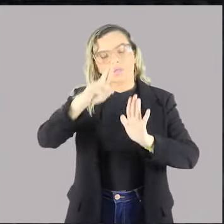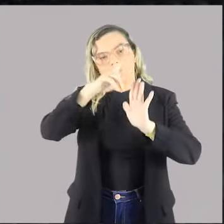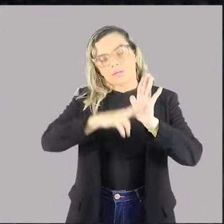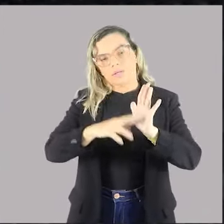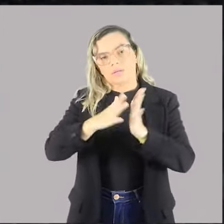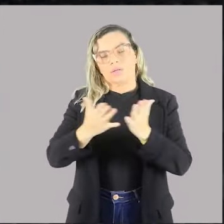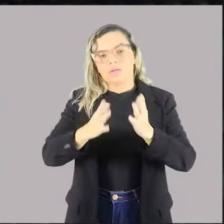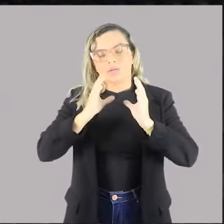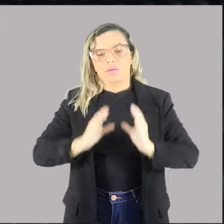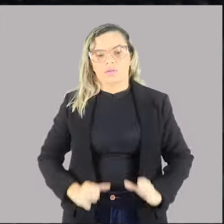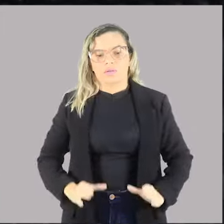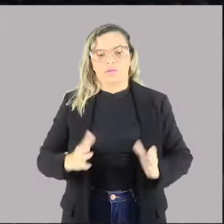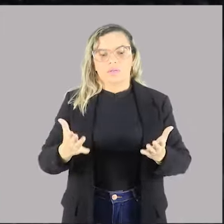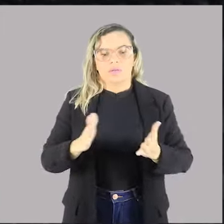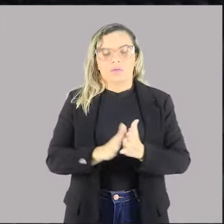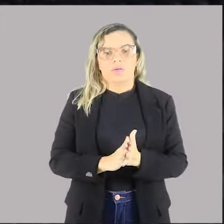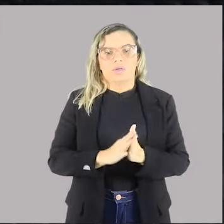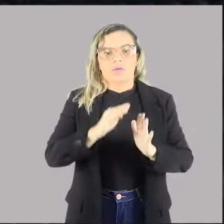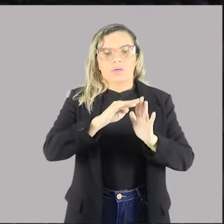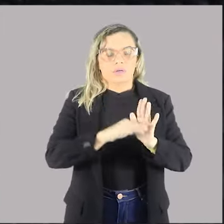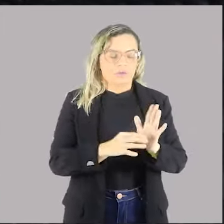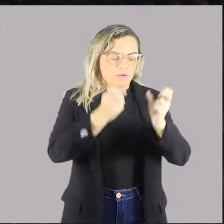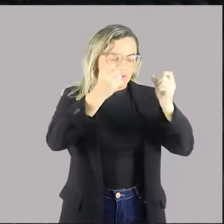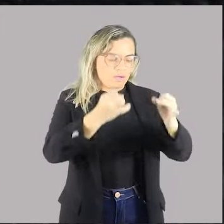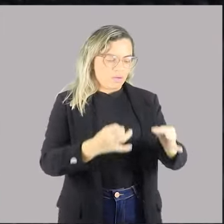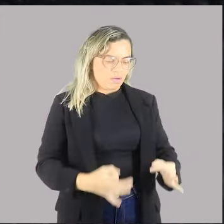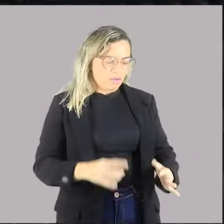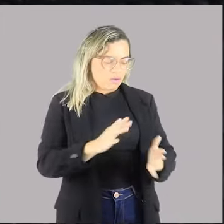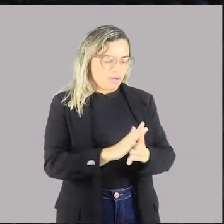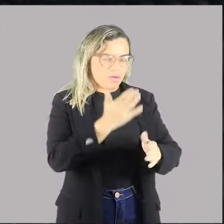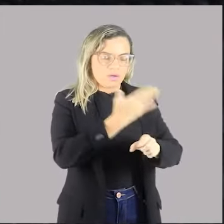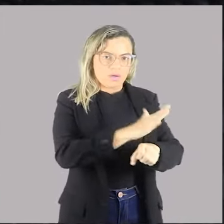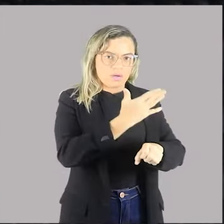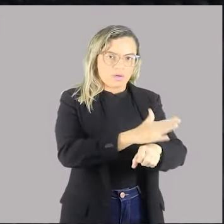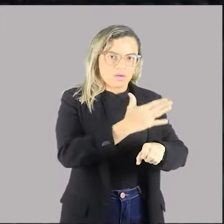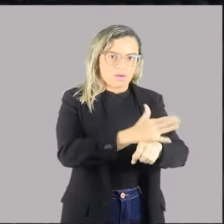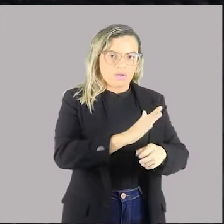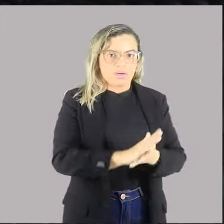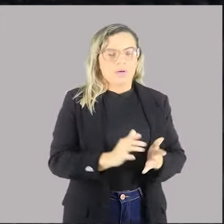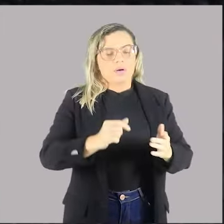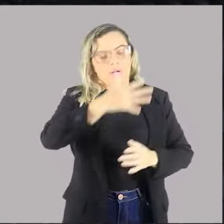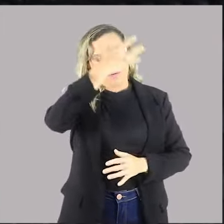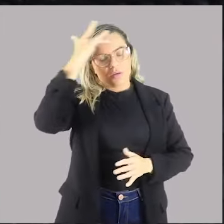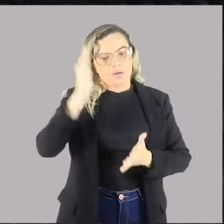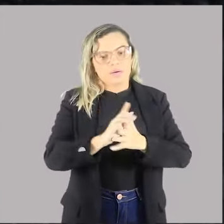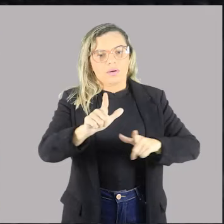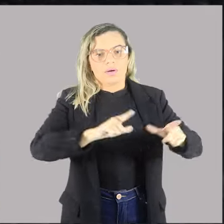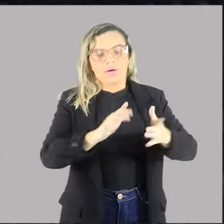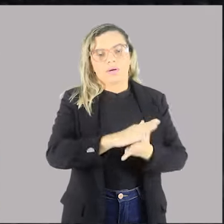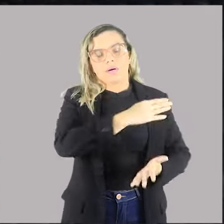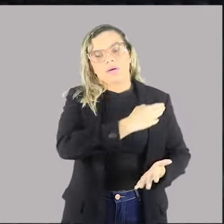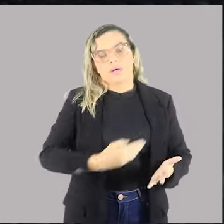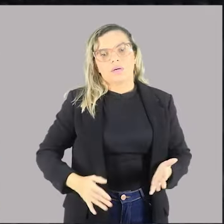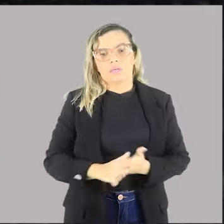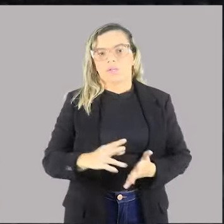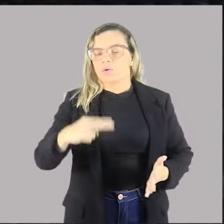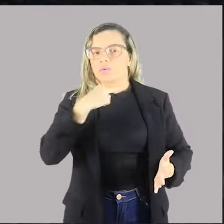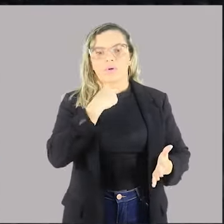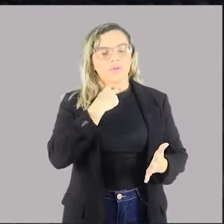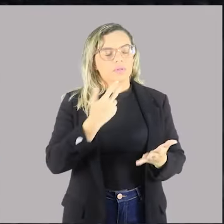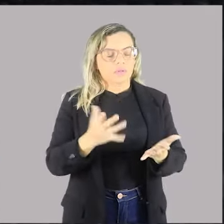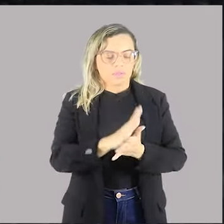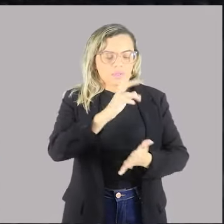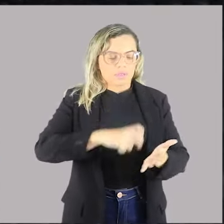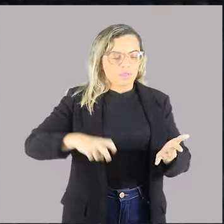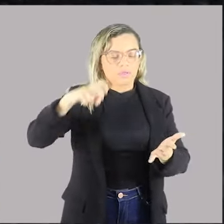do que deve ser feito pelo agente público e o que não pode ser realizado, que são as infrações disciplinares. Além disso,